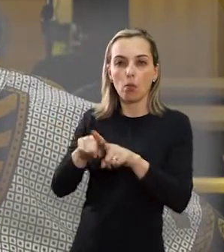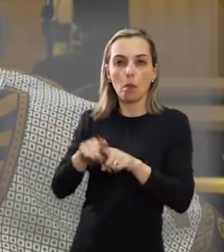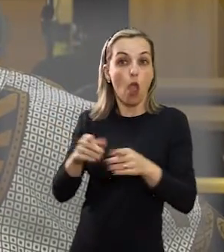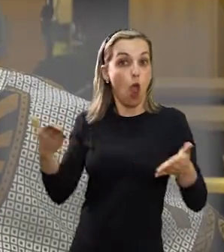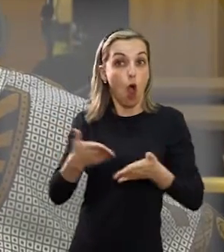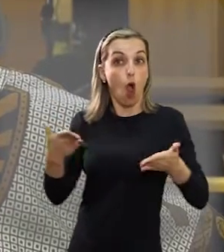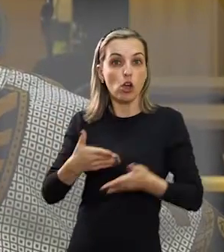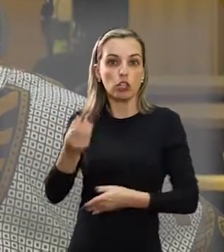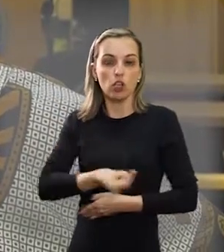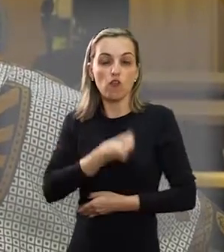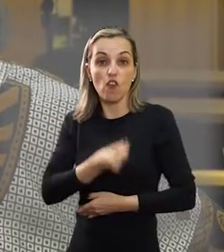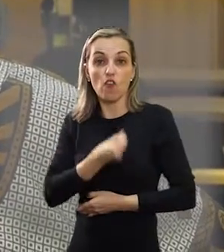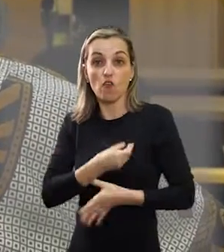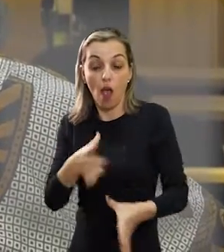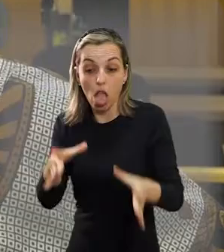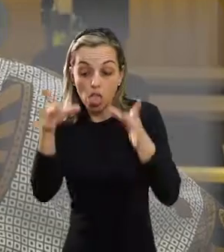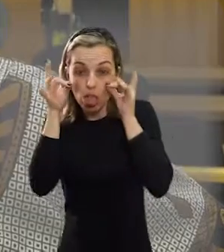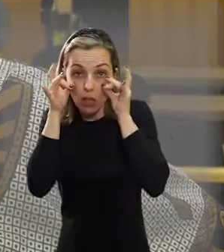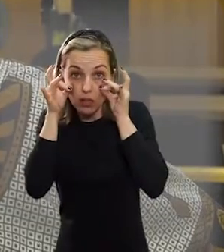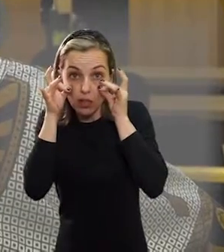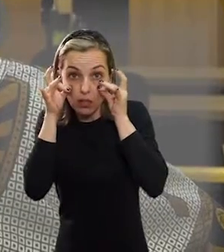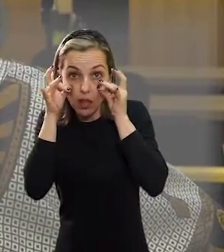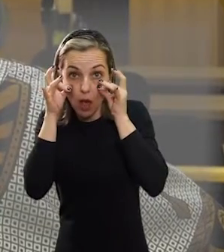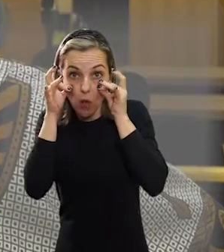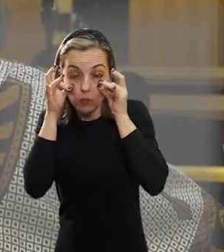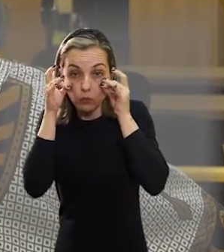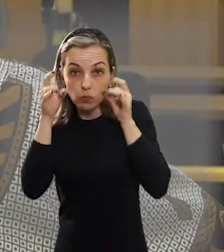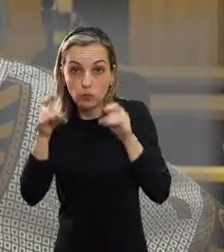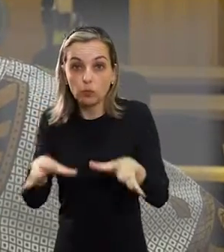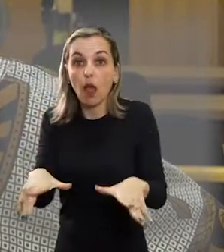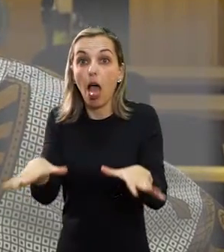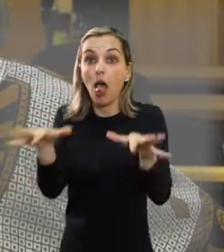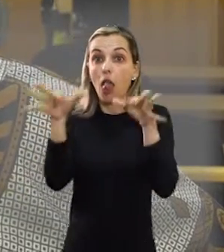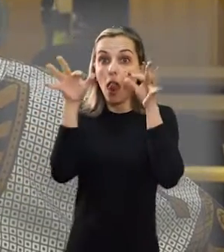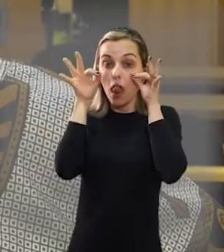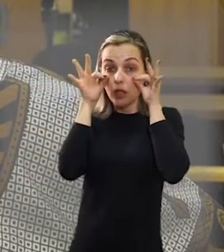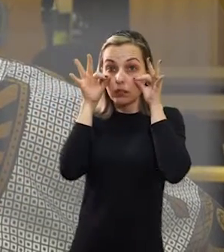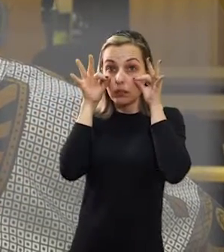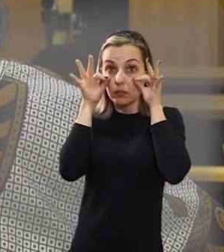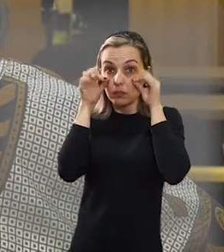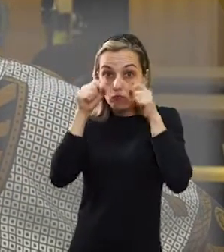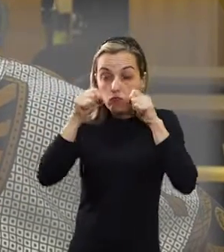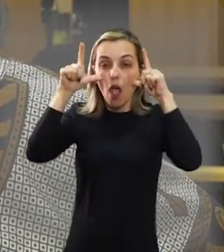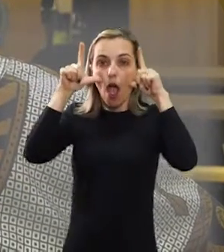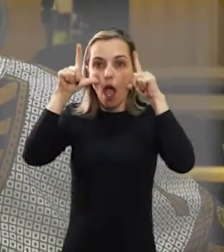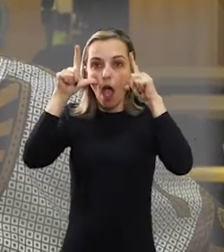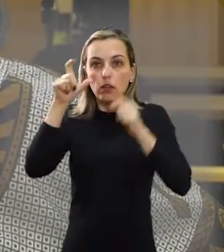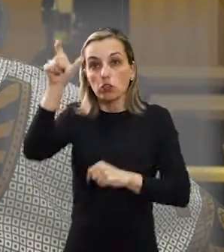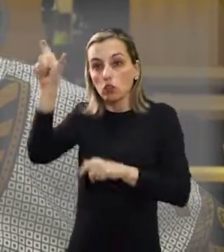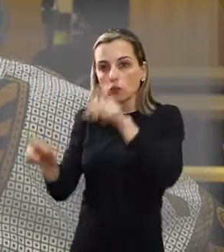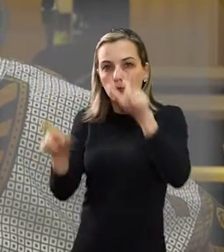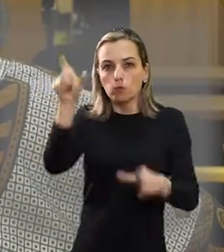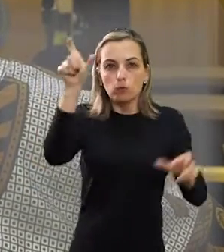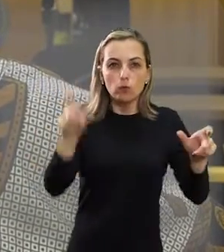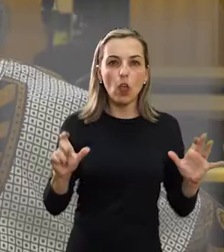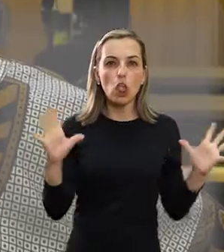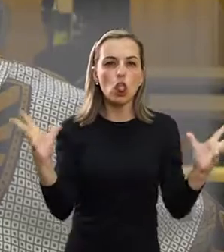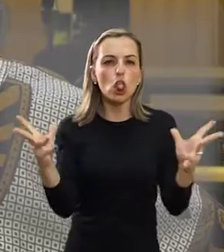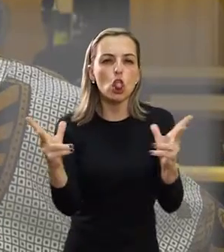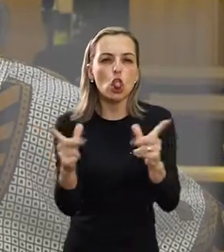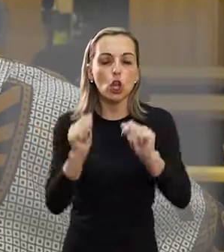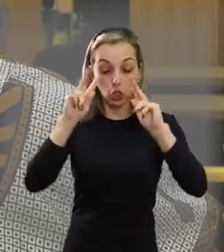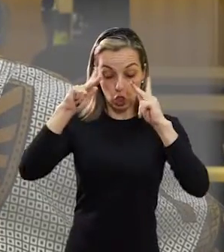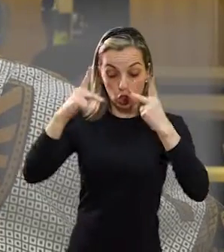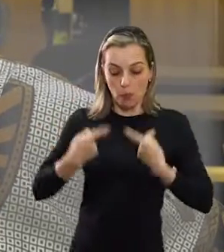Então se vivia uma situação e se vive hoje uma situação de vigilância. Nós não precisamos